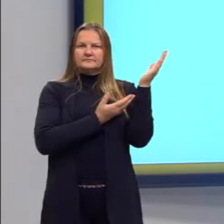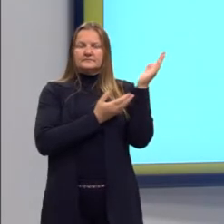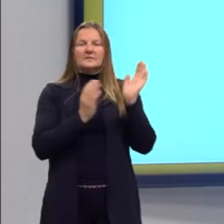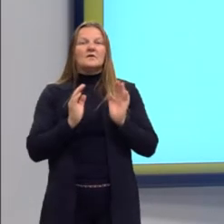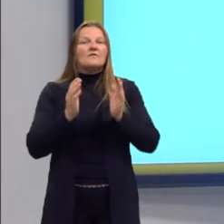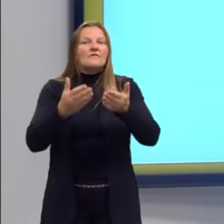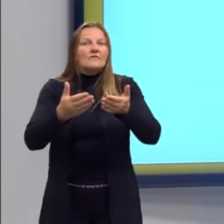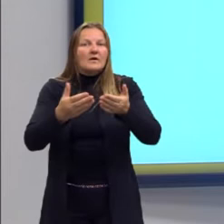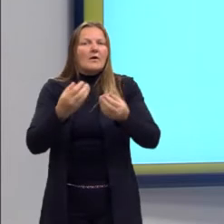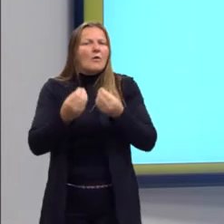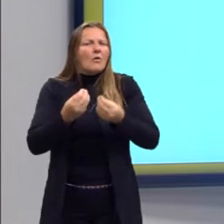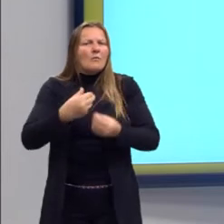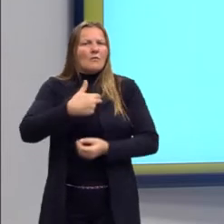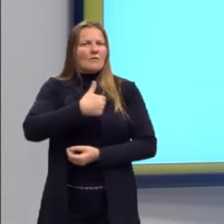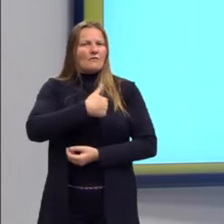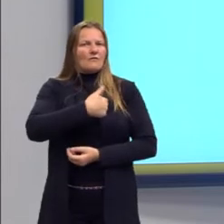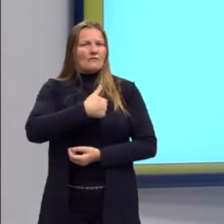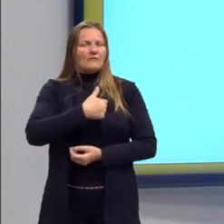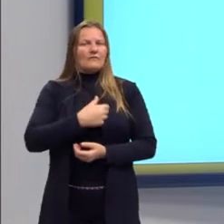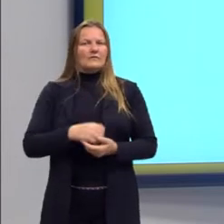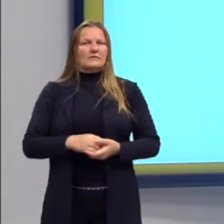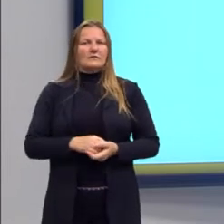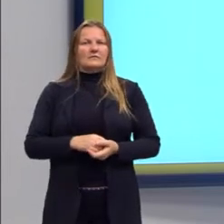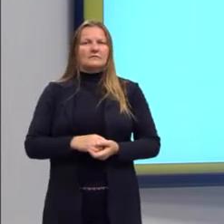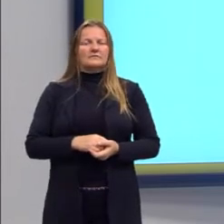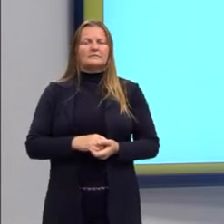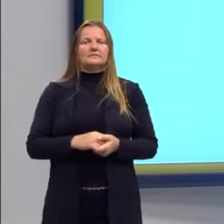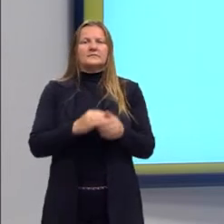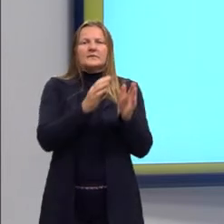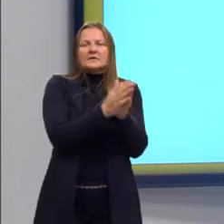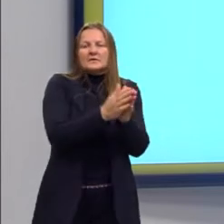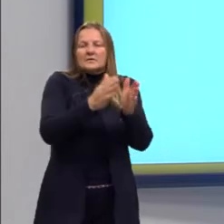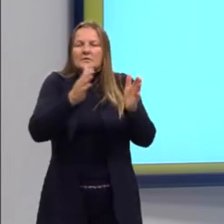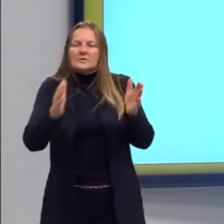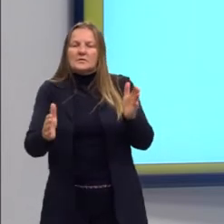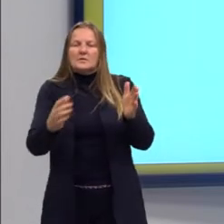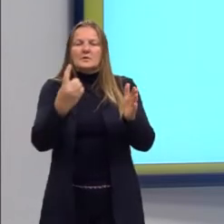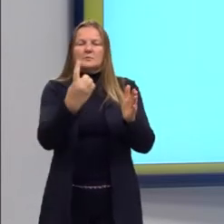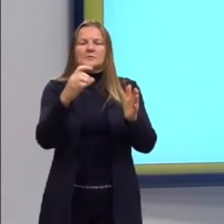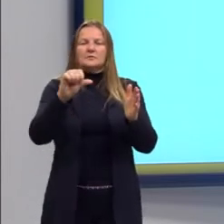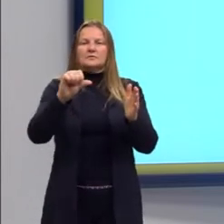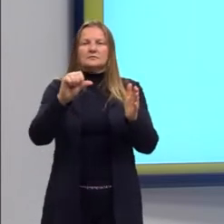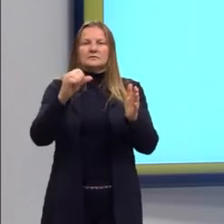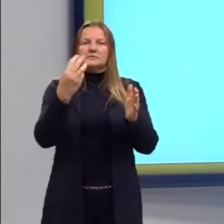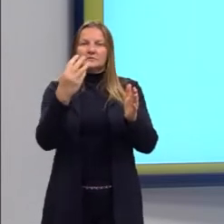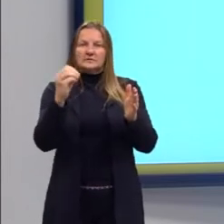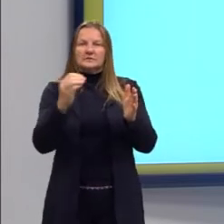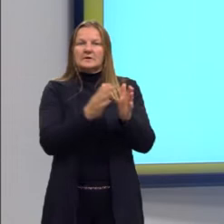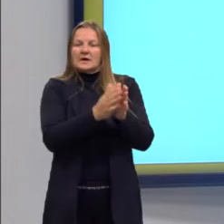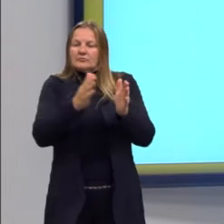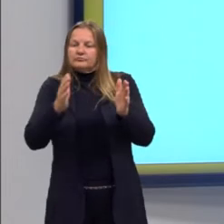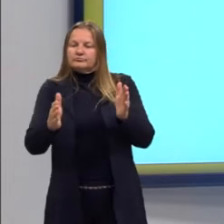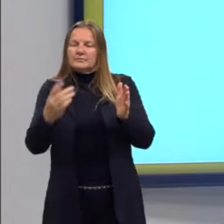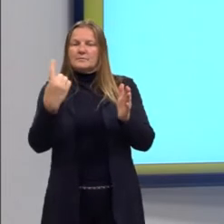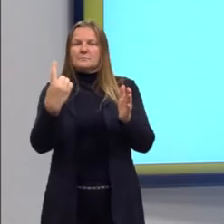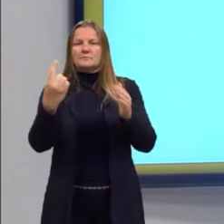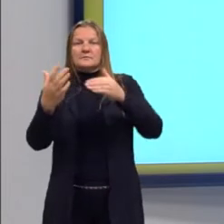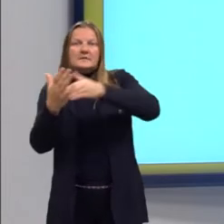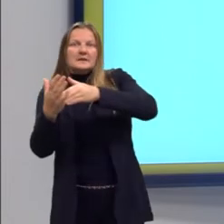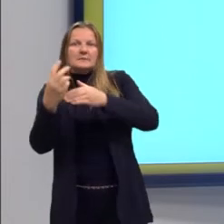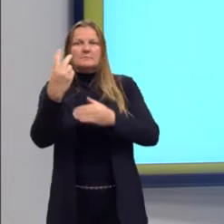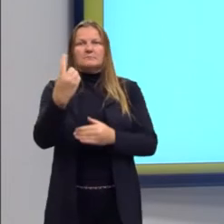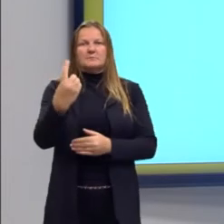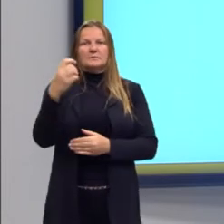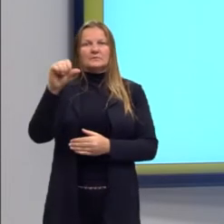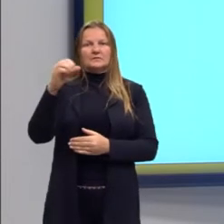era Vargas, esse período que vai de 1930 até 1945. Esse primeiro mandato do Vargas, ele